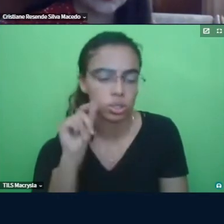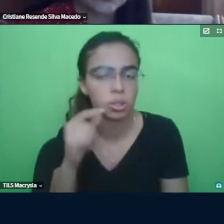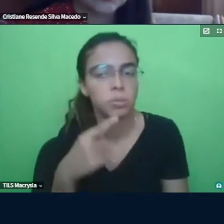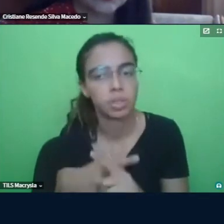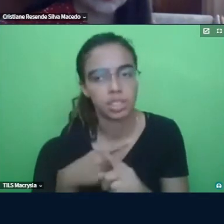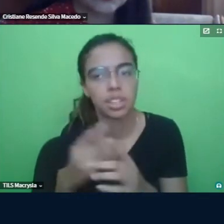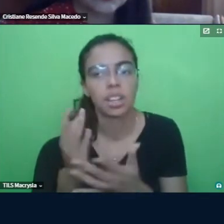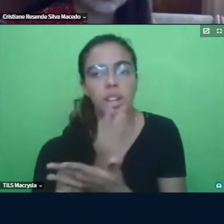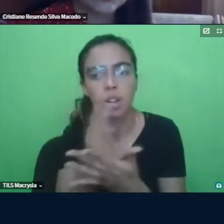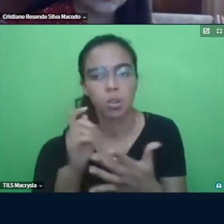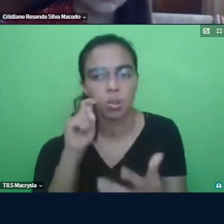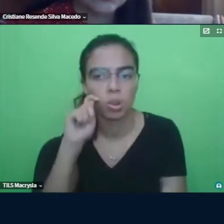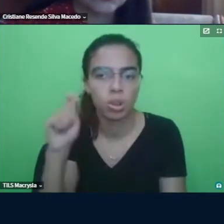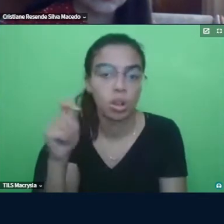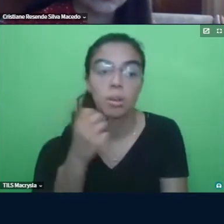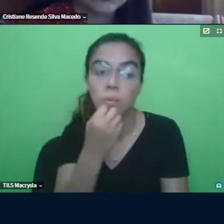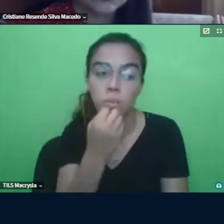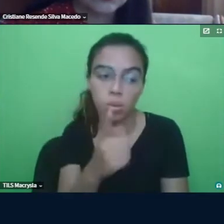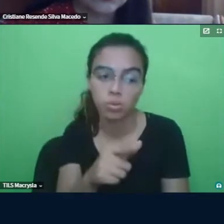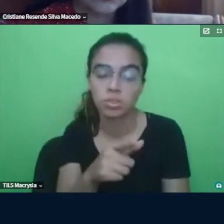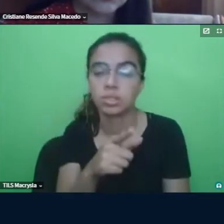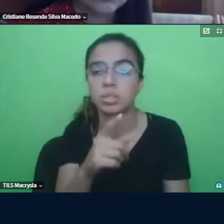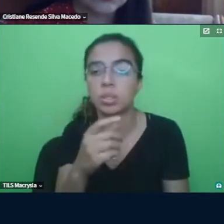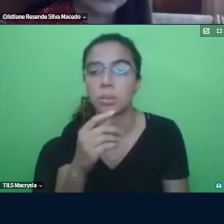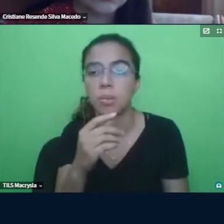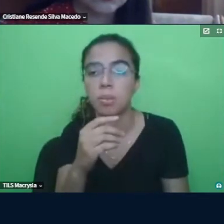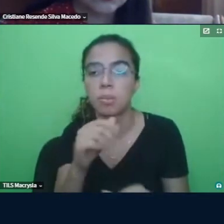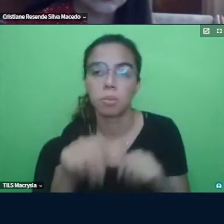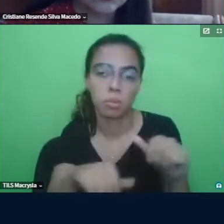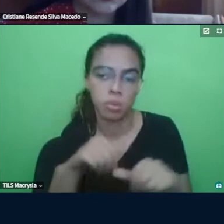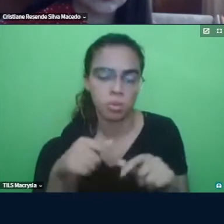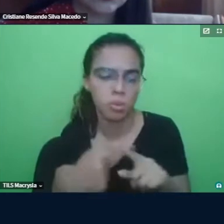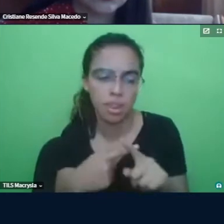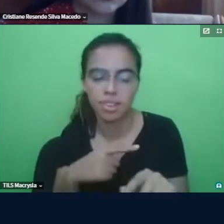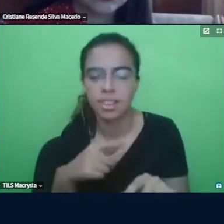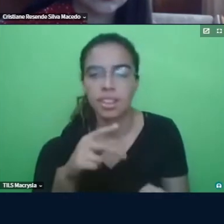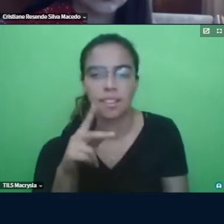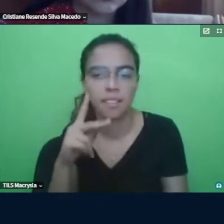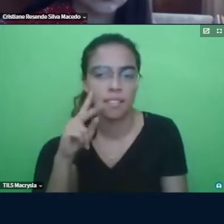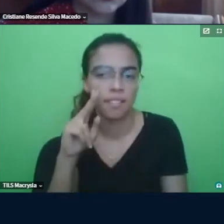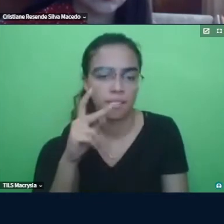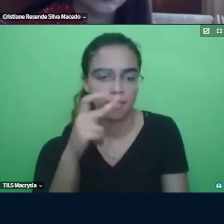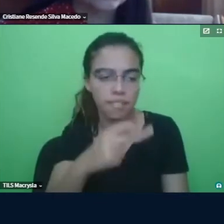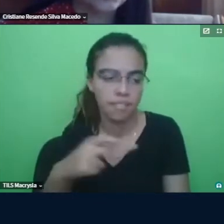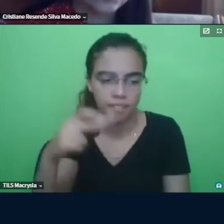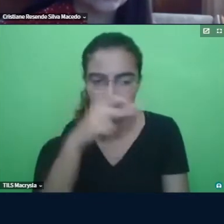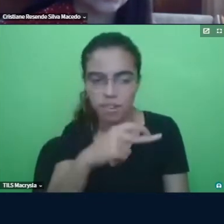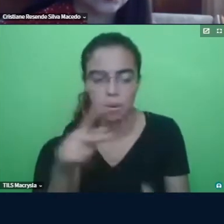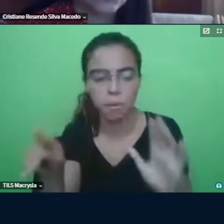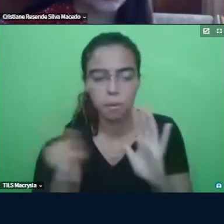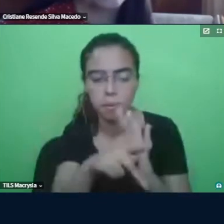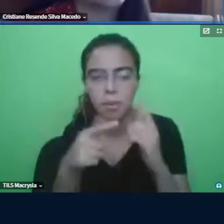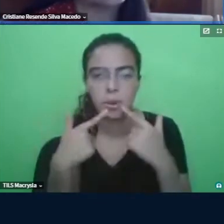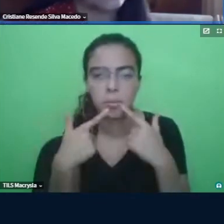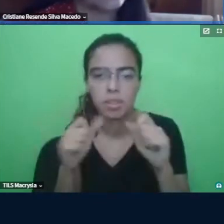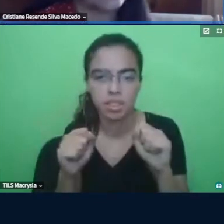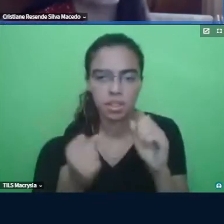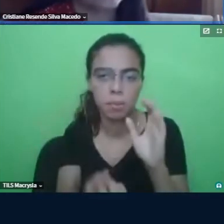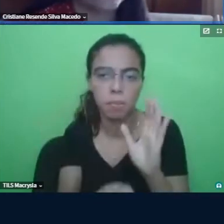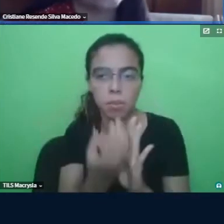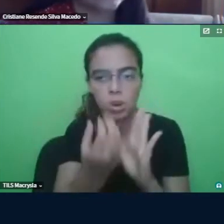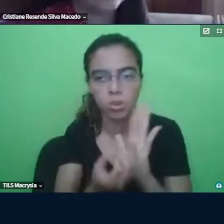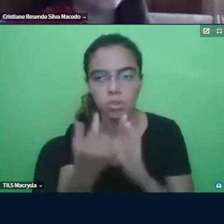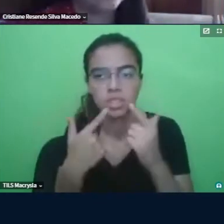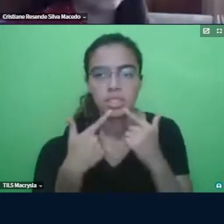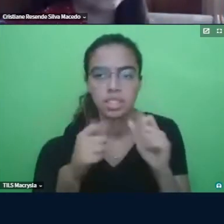que falam que seria bom você editar porque você não está observando itens linguísticos de produção linguística então